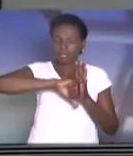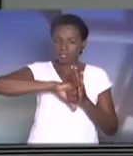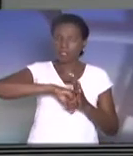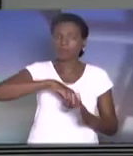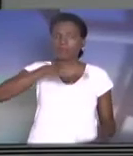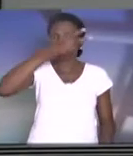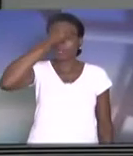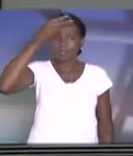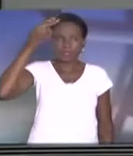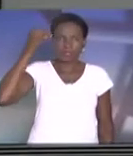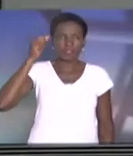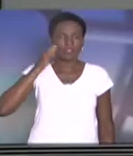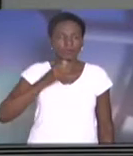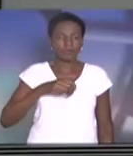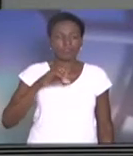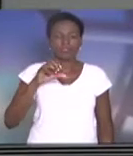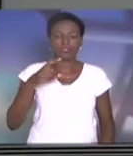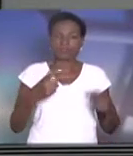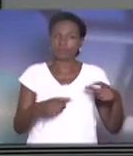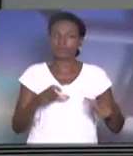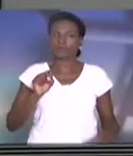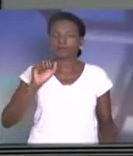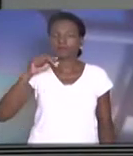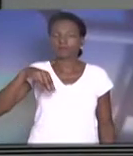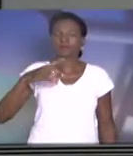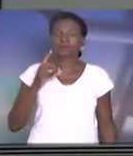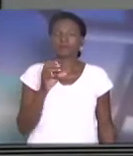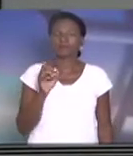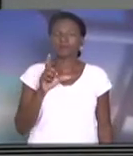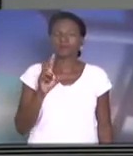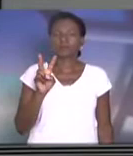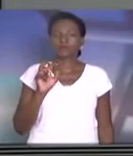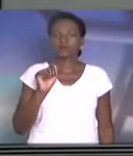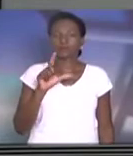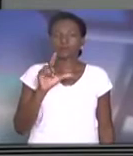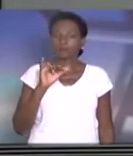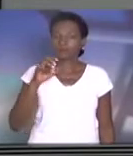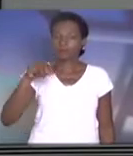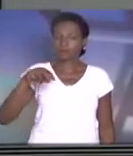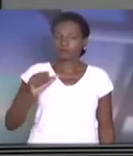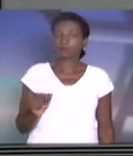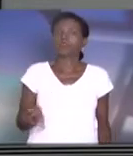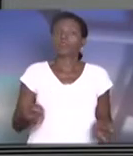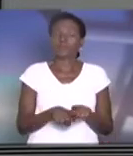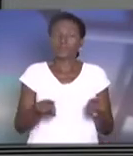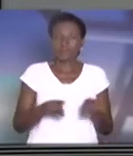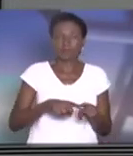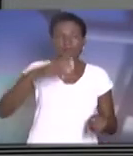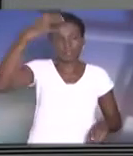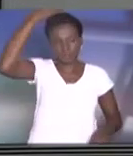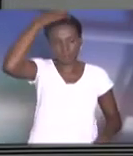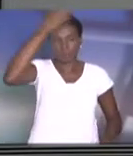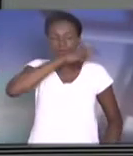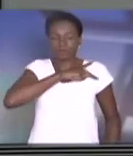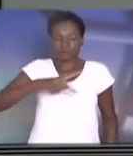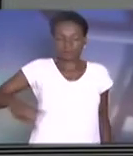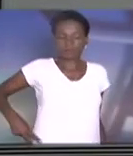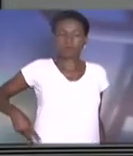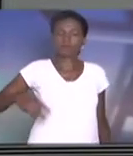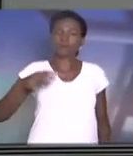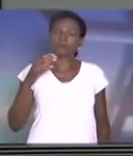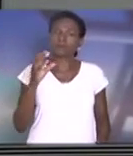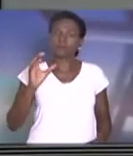mais, inclusive, pela presidente da Câmara Municipal, que, por coincidência, é do meu partido, que deveria ter